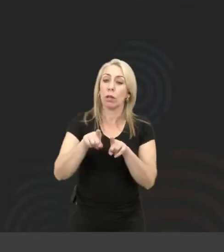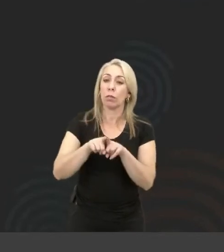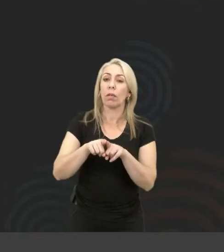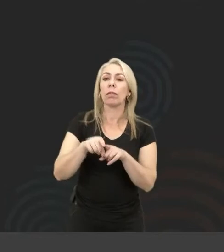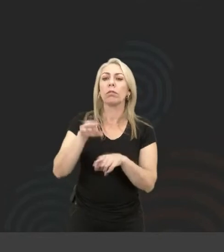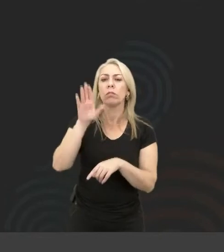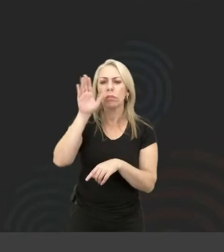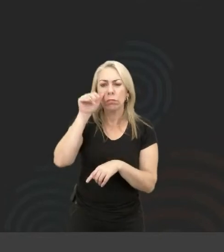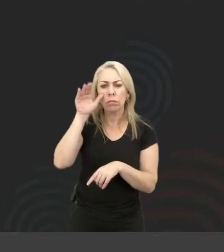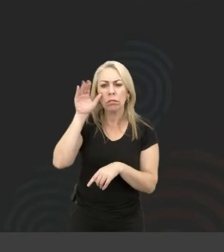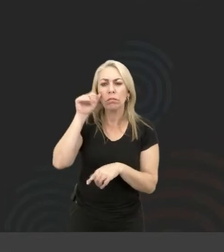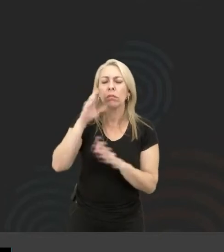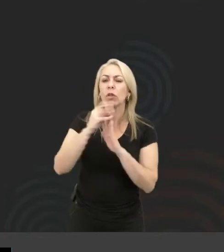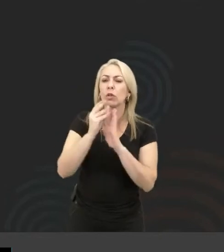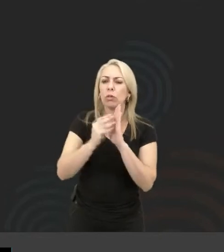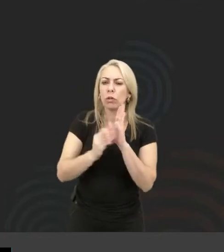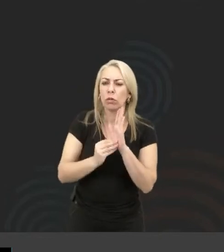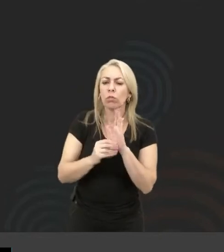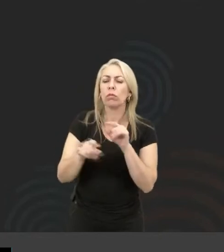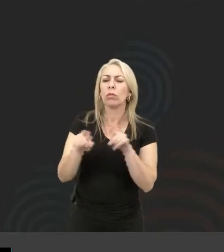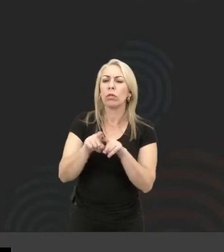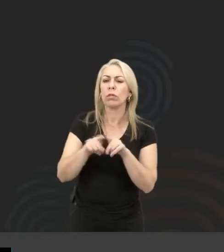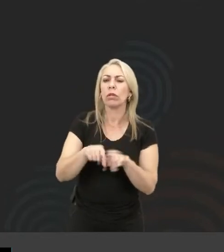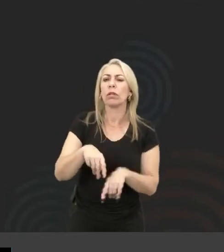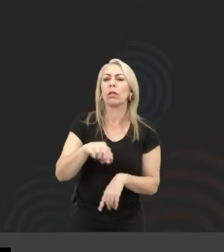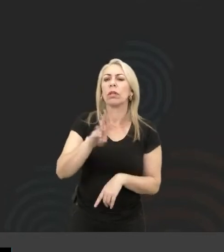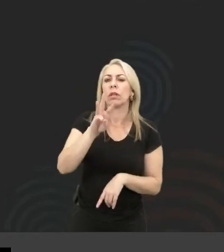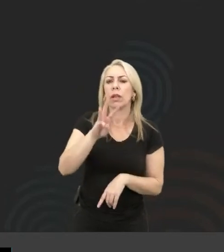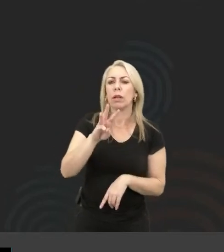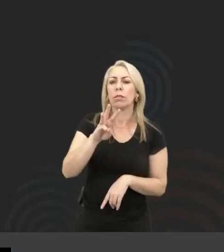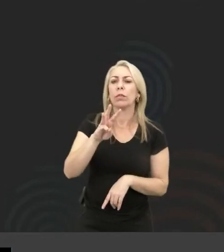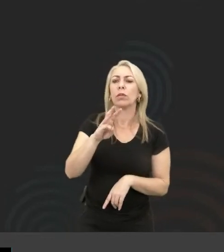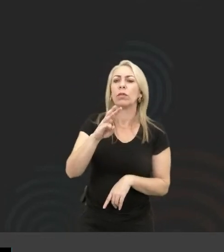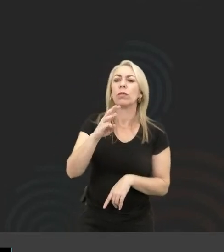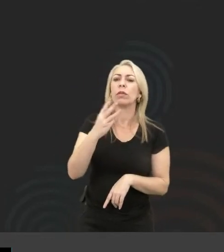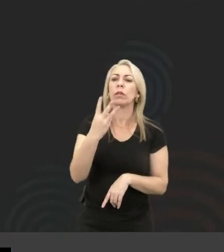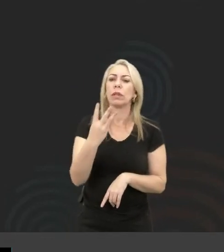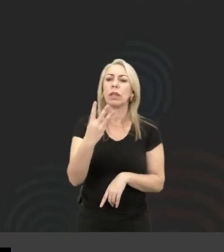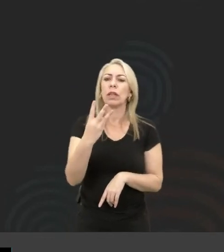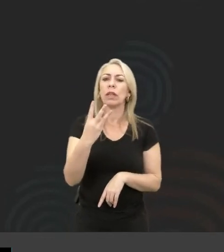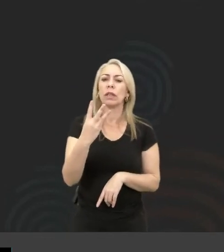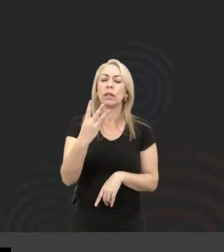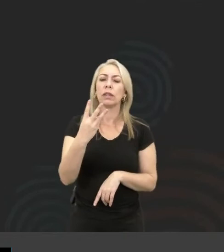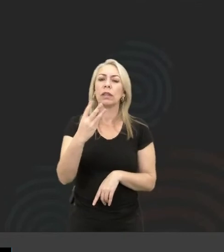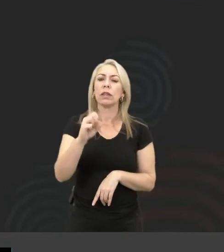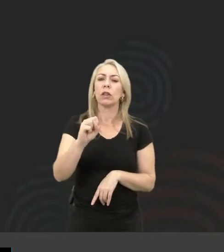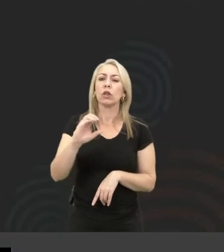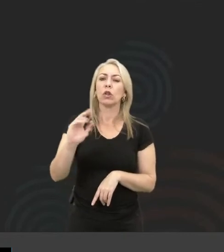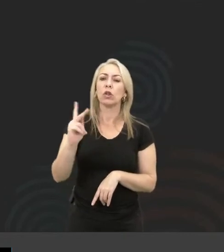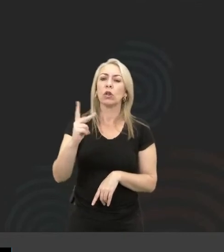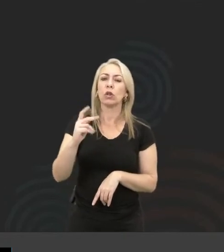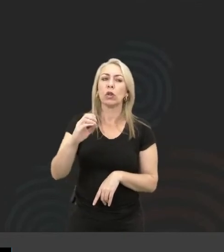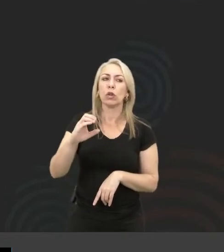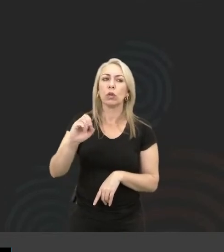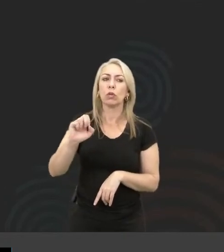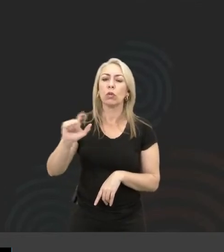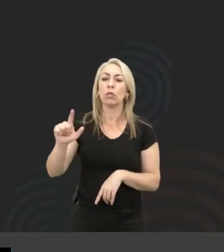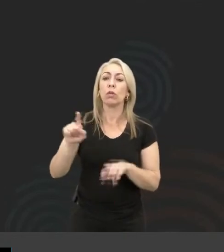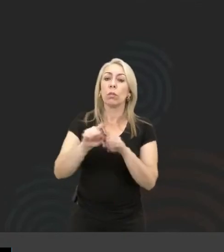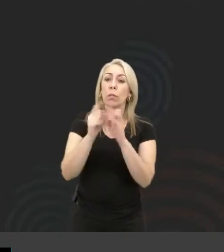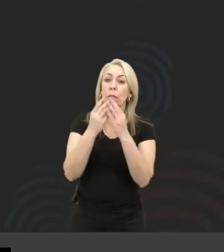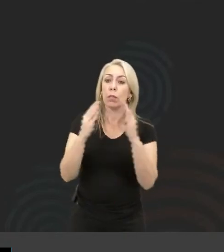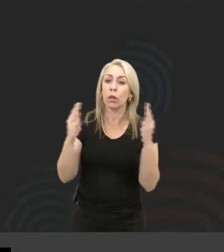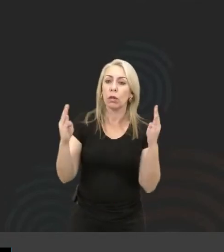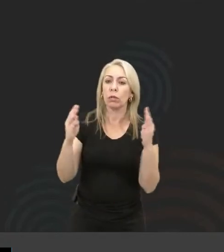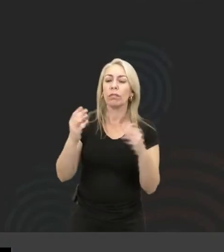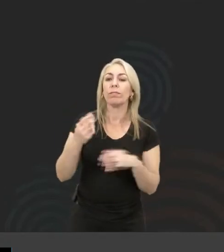também no conteúdo que tem na W3School. Você pode dar uma olhada também na biblioteca que